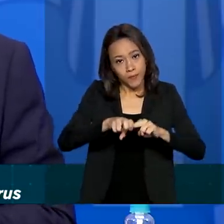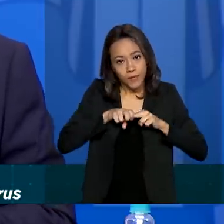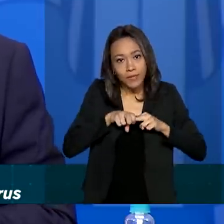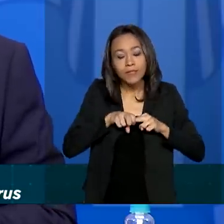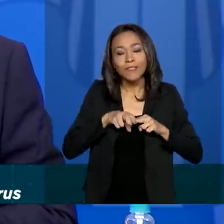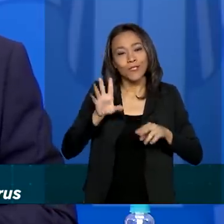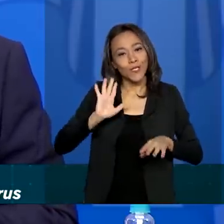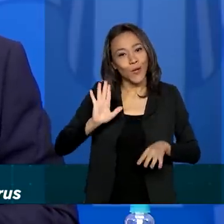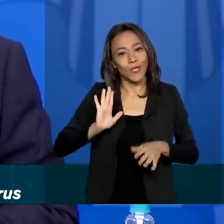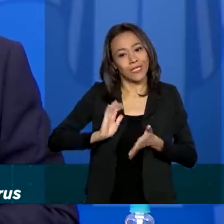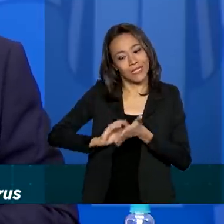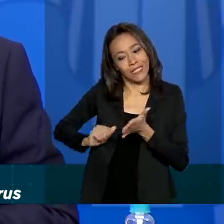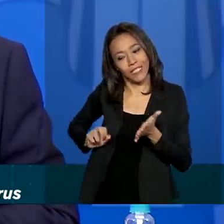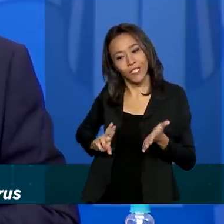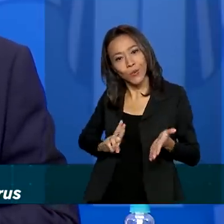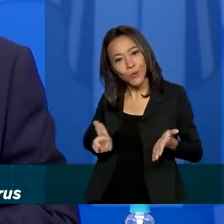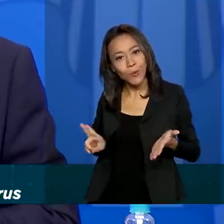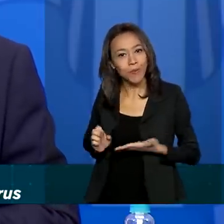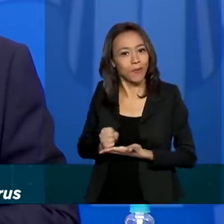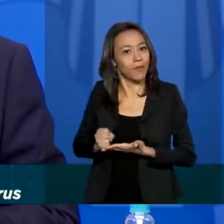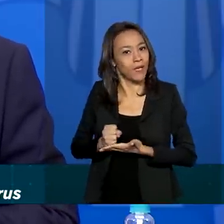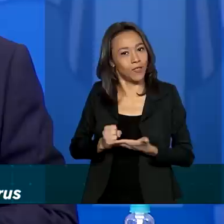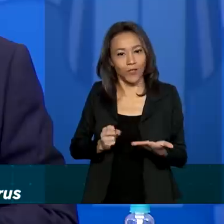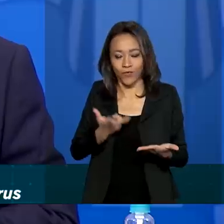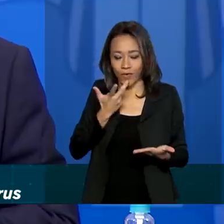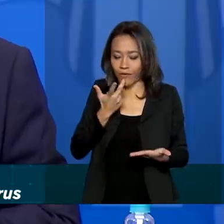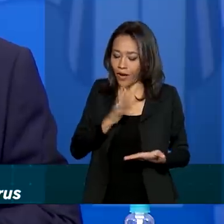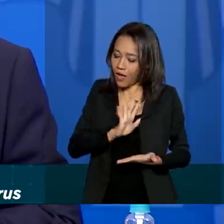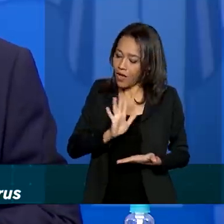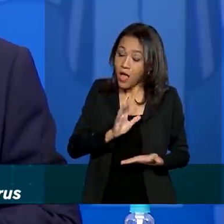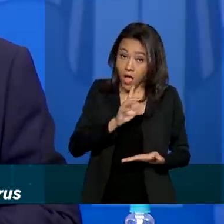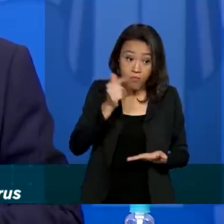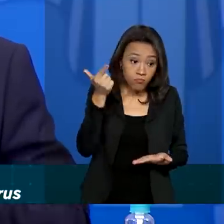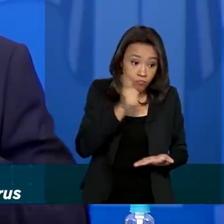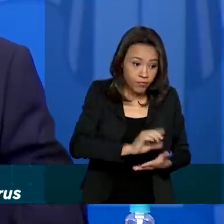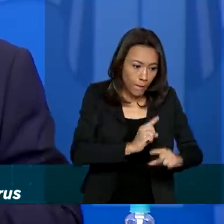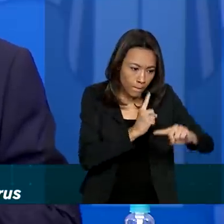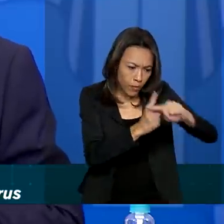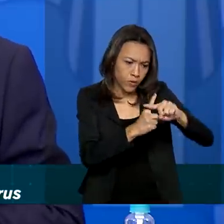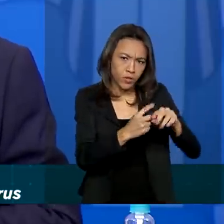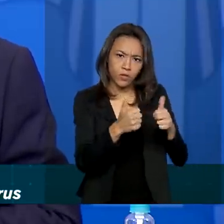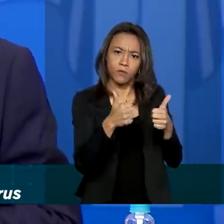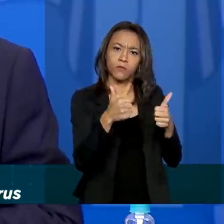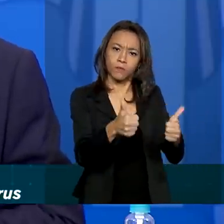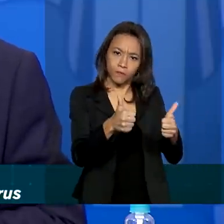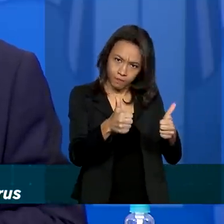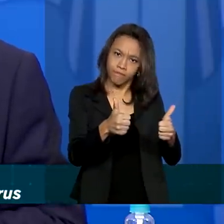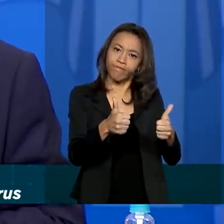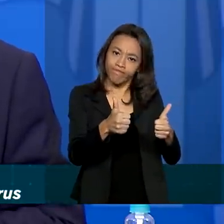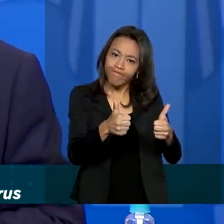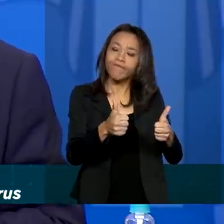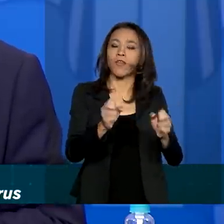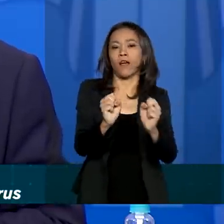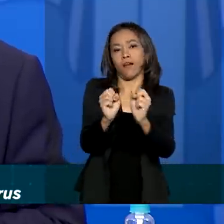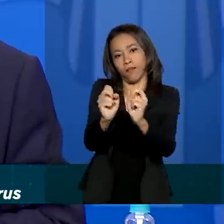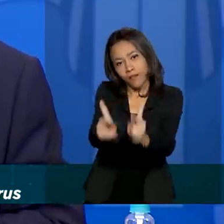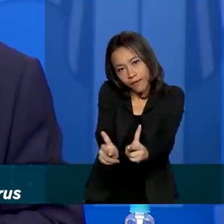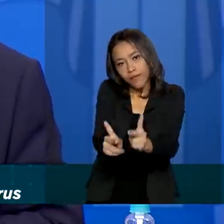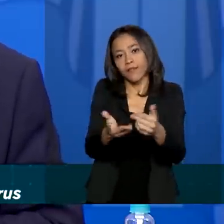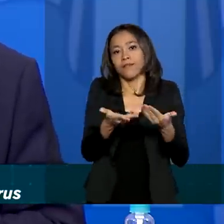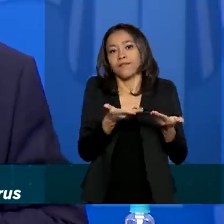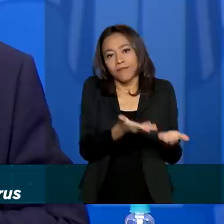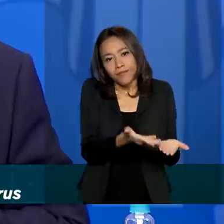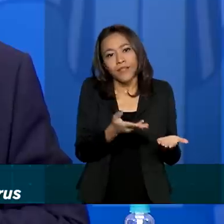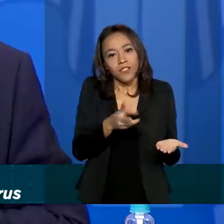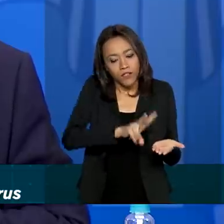a gente vai aguardar para falar esse nome do medicamento assim que a gente tiver os resultados positivos, os resultados adequados do nosso